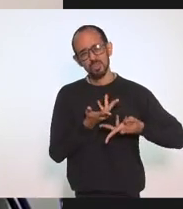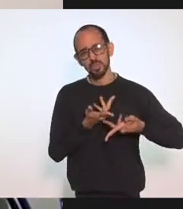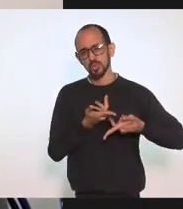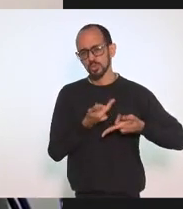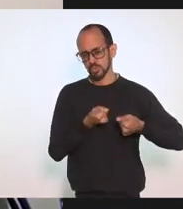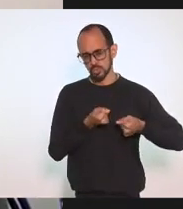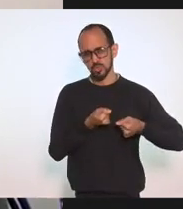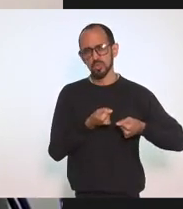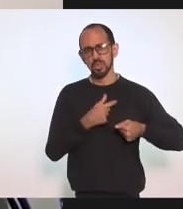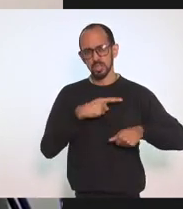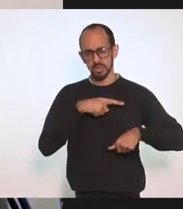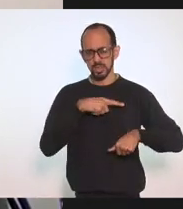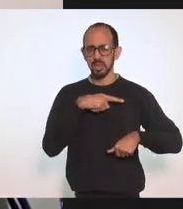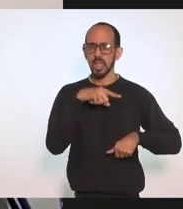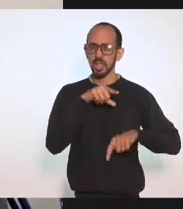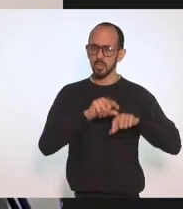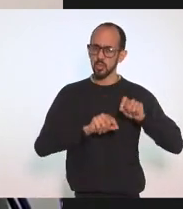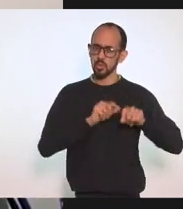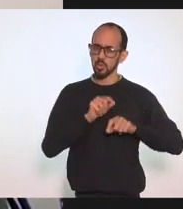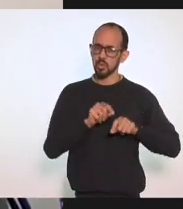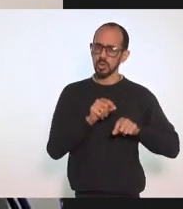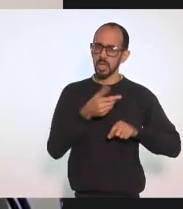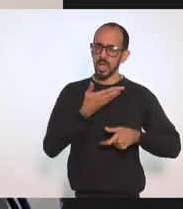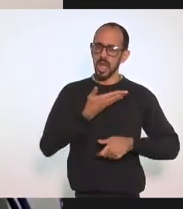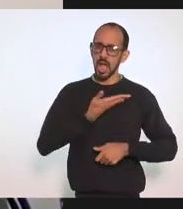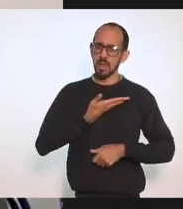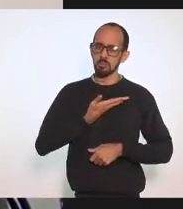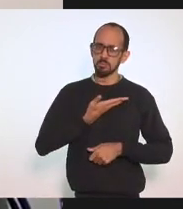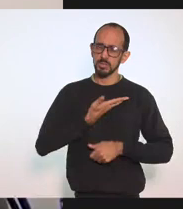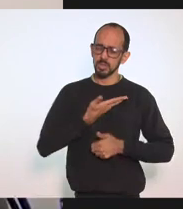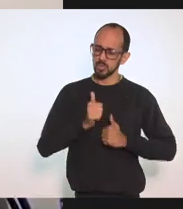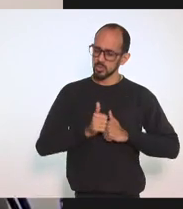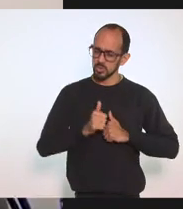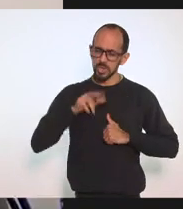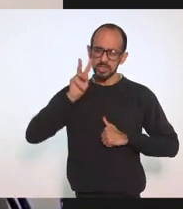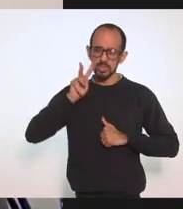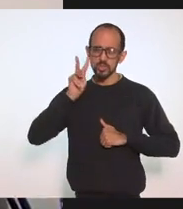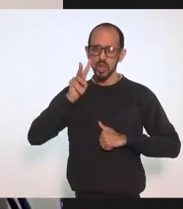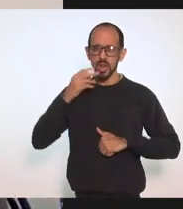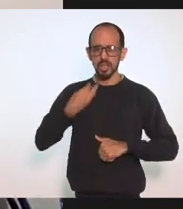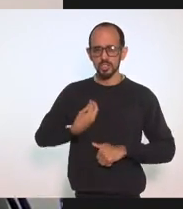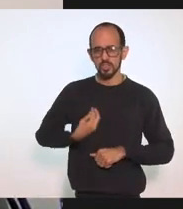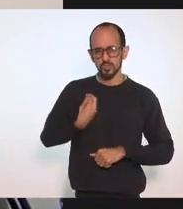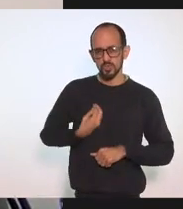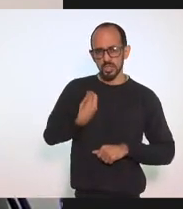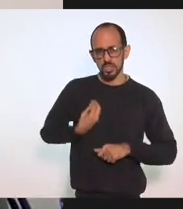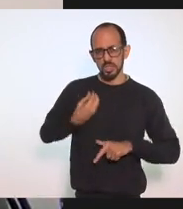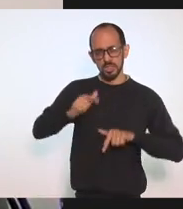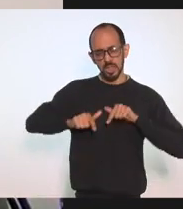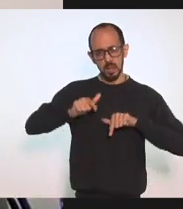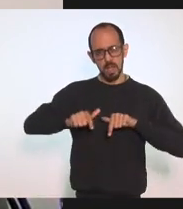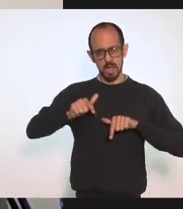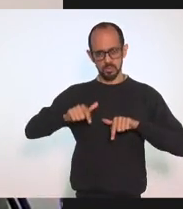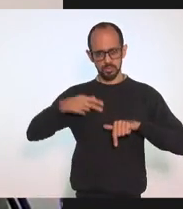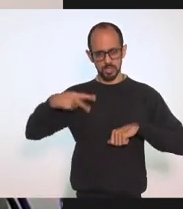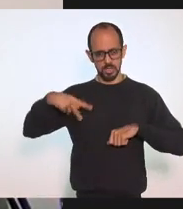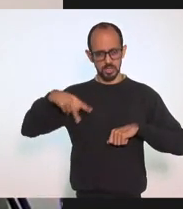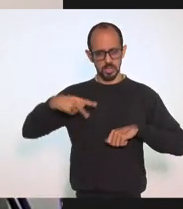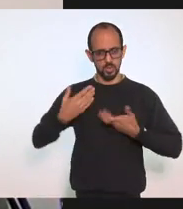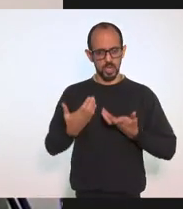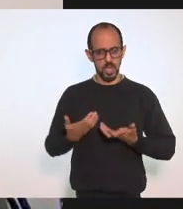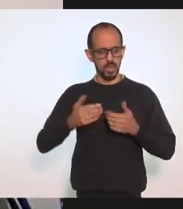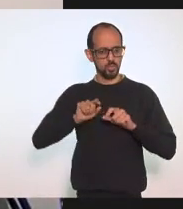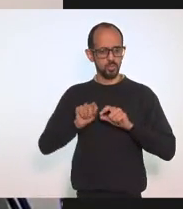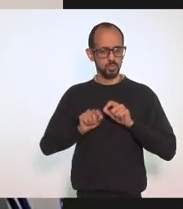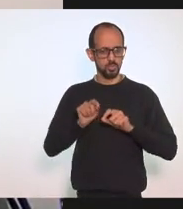Que deixou Somente amigos Na sua história De vida E de trabalho Então eu quero Aqui dedicar